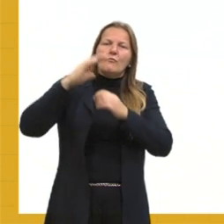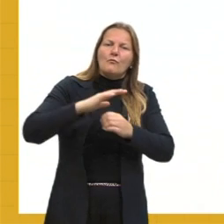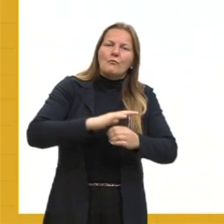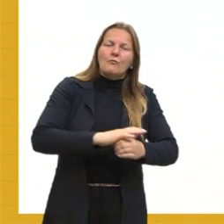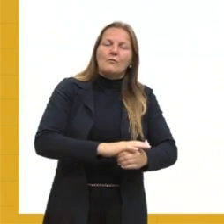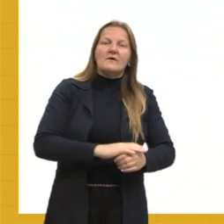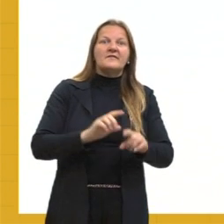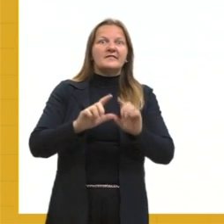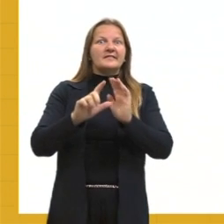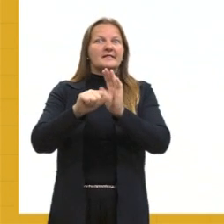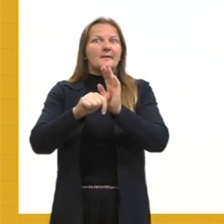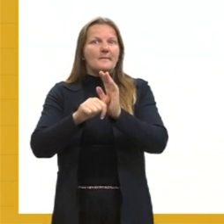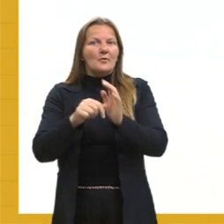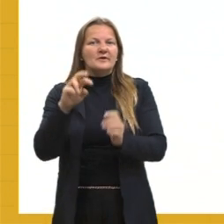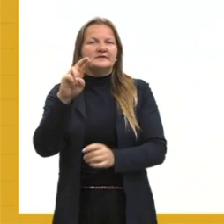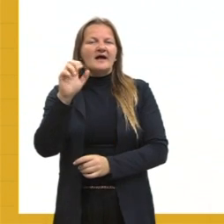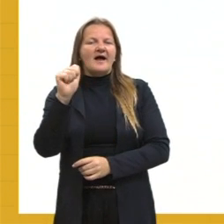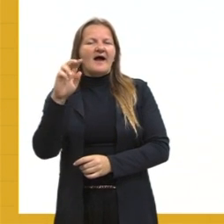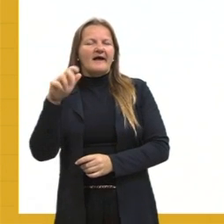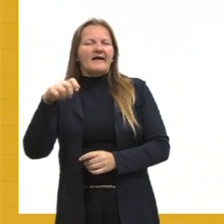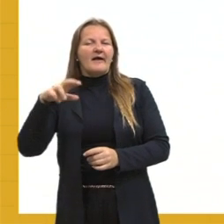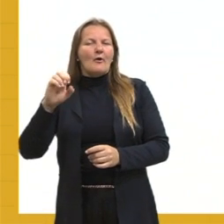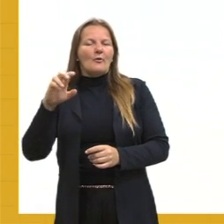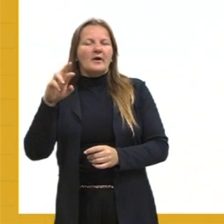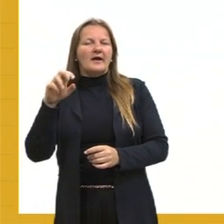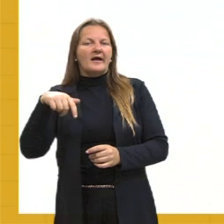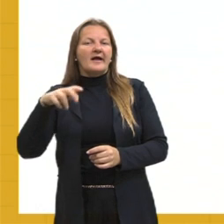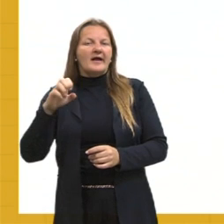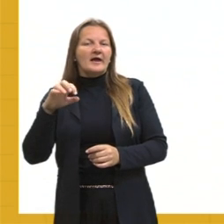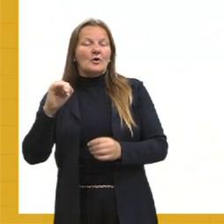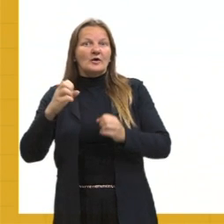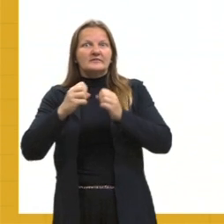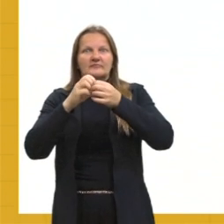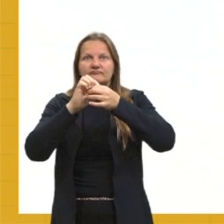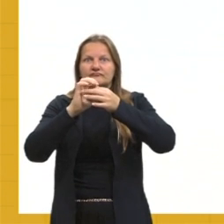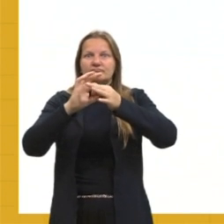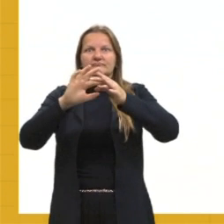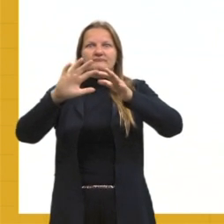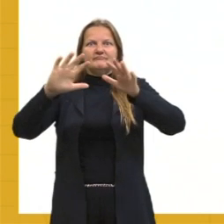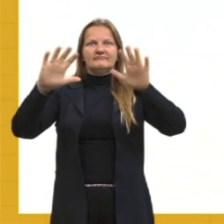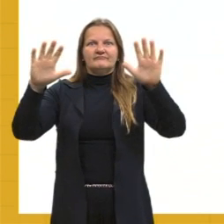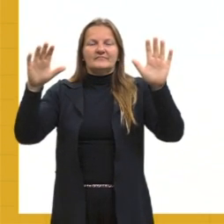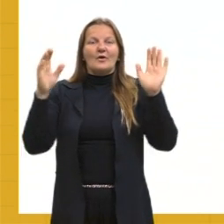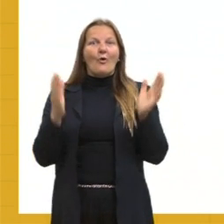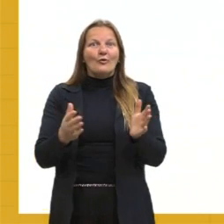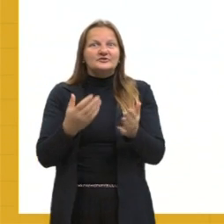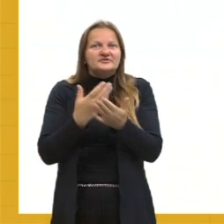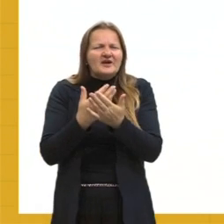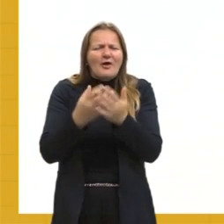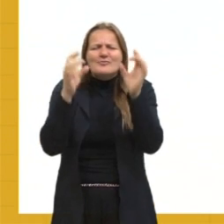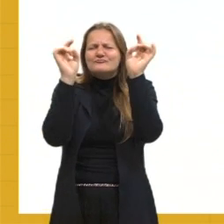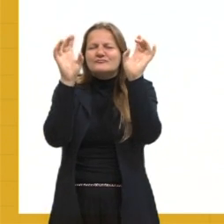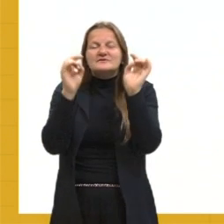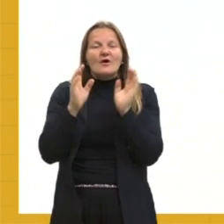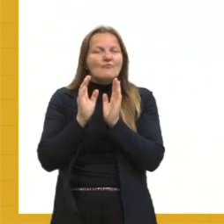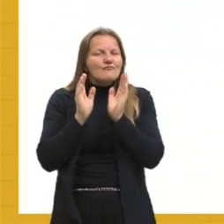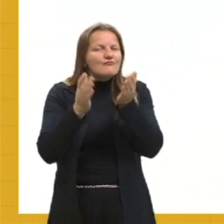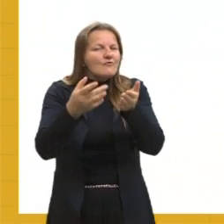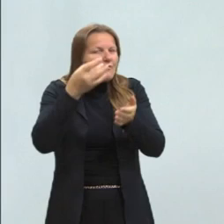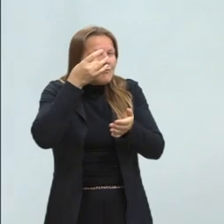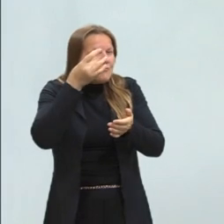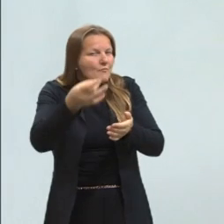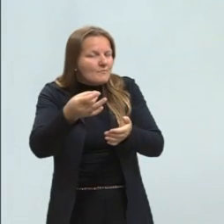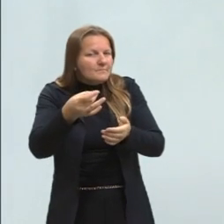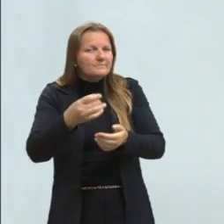Raquel de Queiroz, em 1930, começamos a ter um pouquinho mais de voz. Por isso que nós decidimos hoje dar essa ênfase à